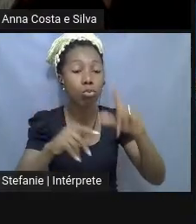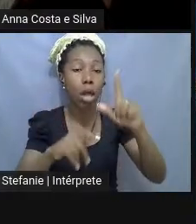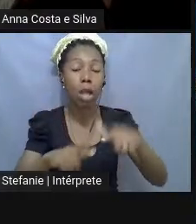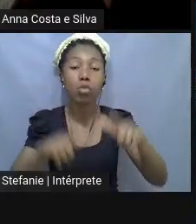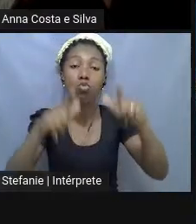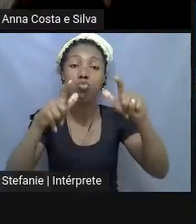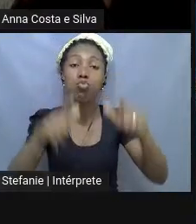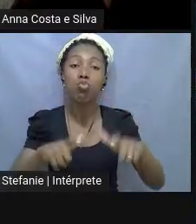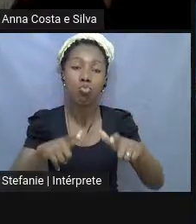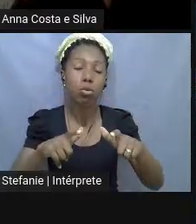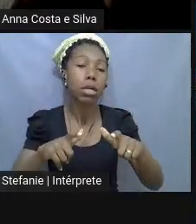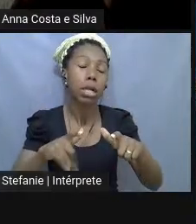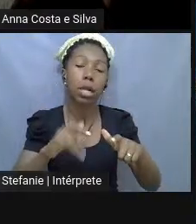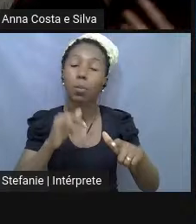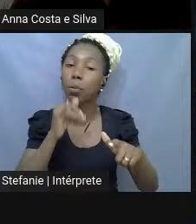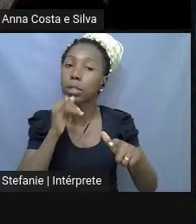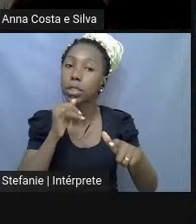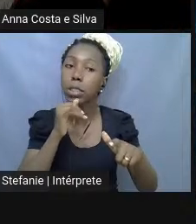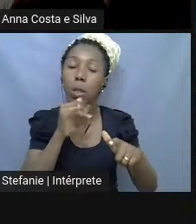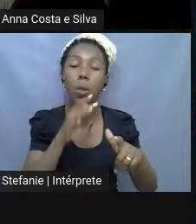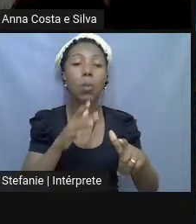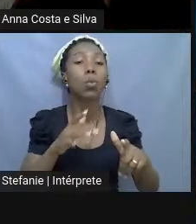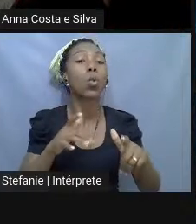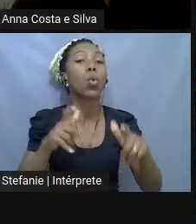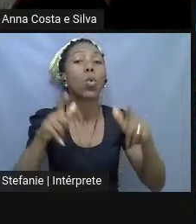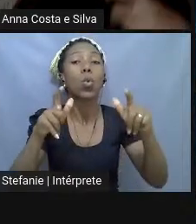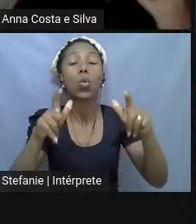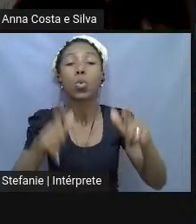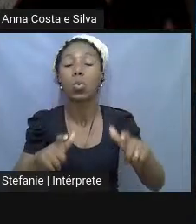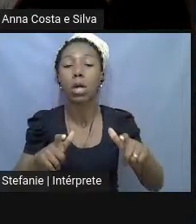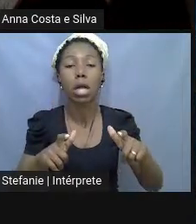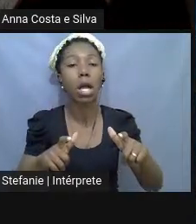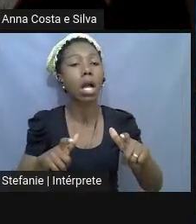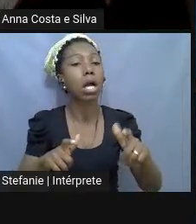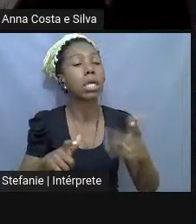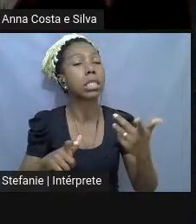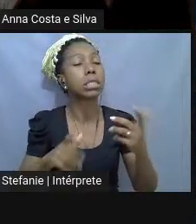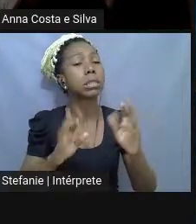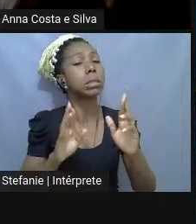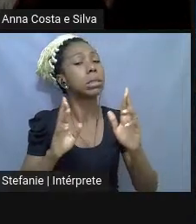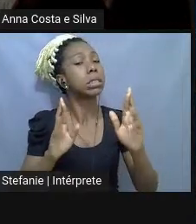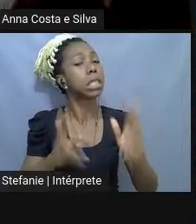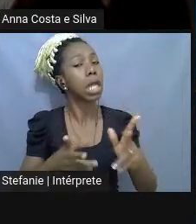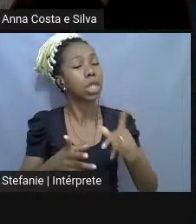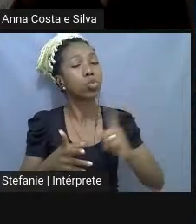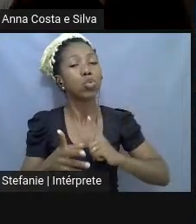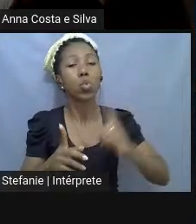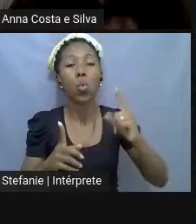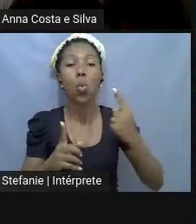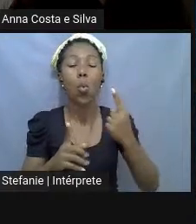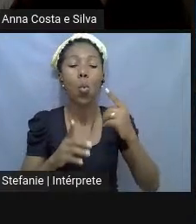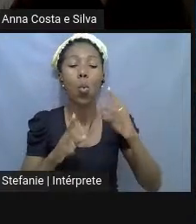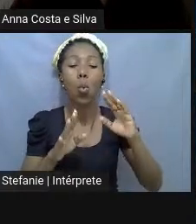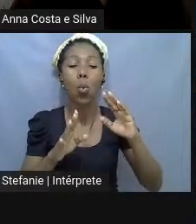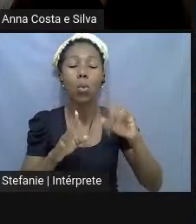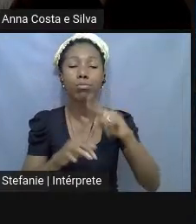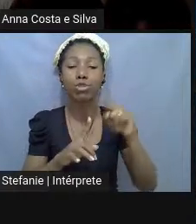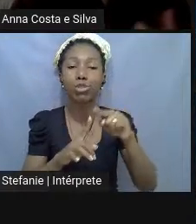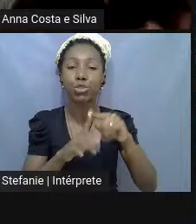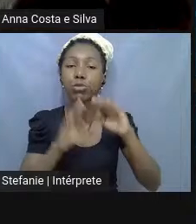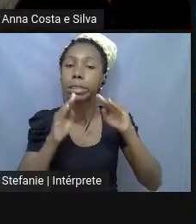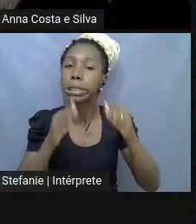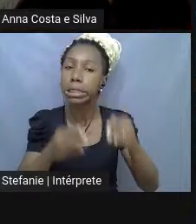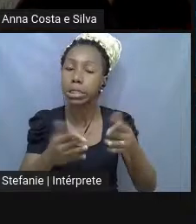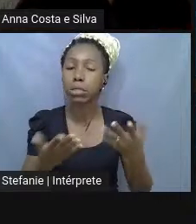lugares, assim, né? Lugares bastante impessoais, lugares com uma finalidade muito específica. Então, esses lugares eram